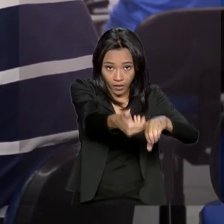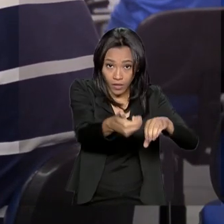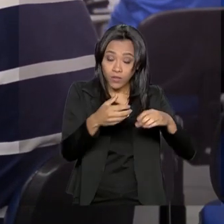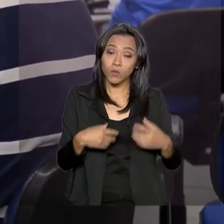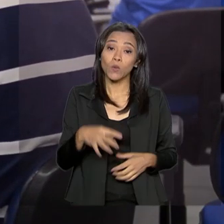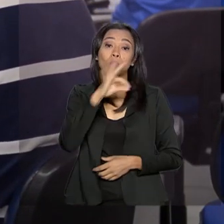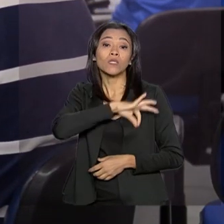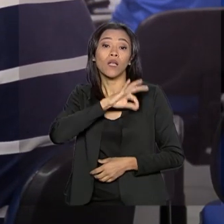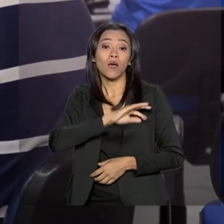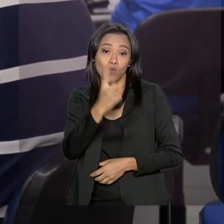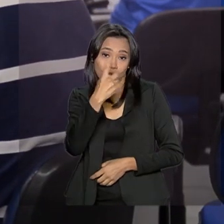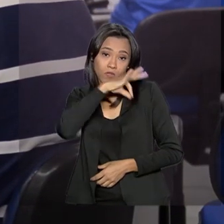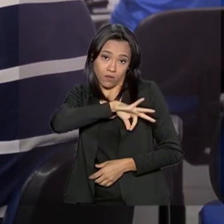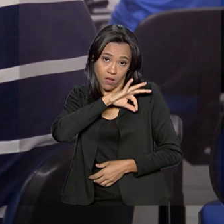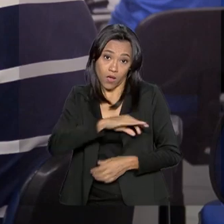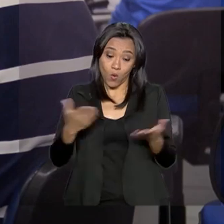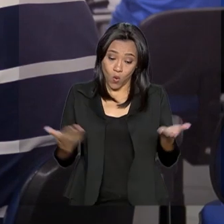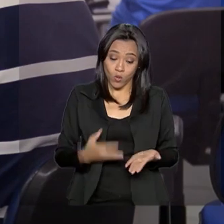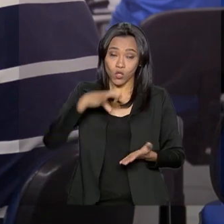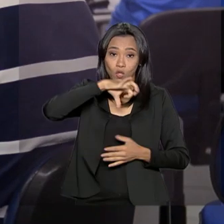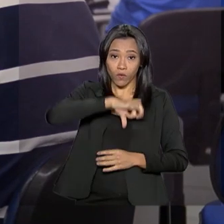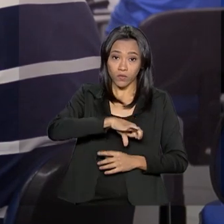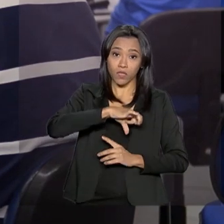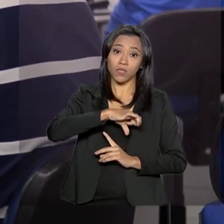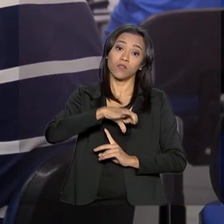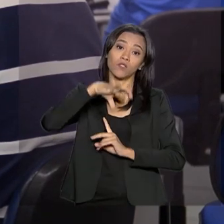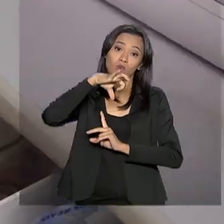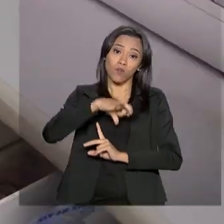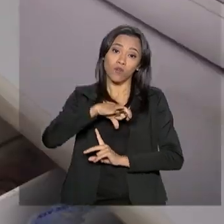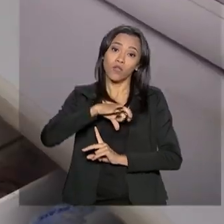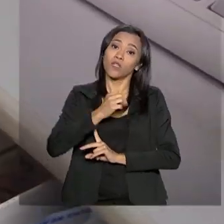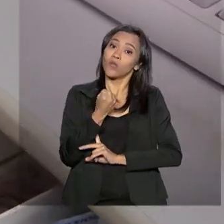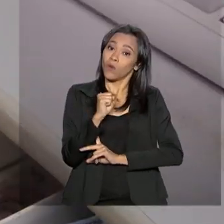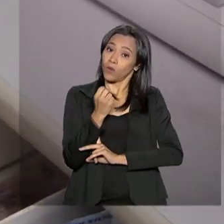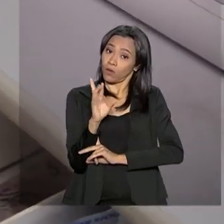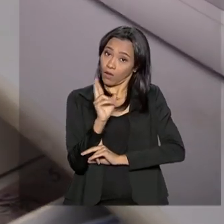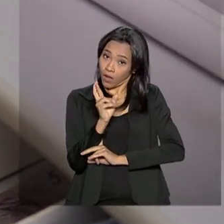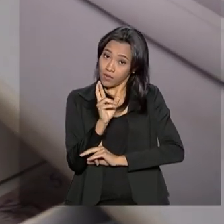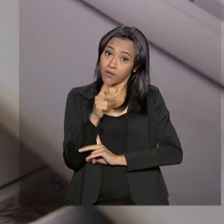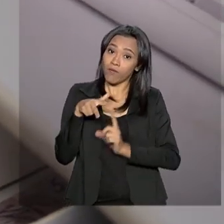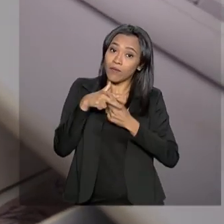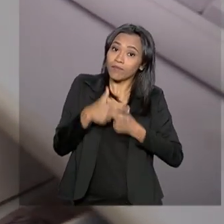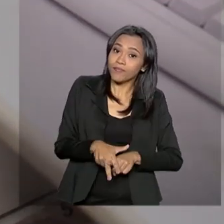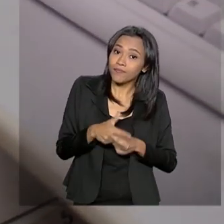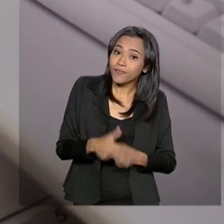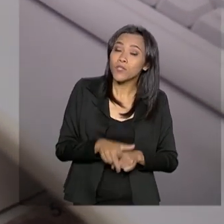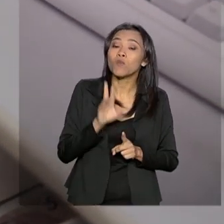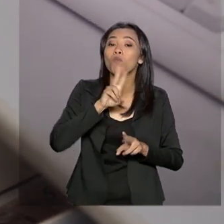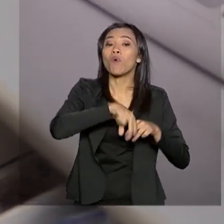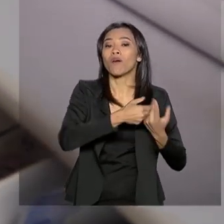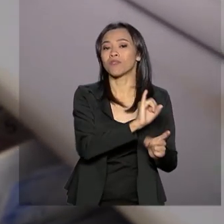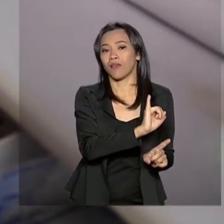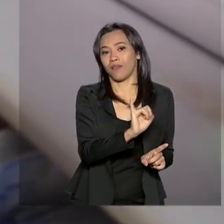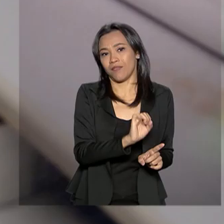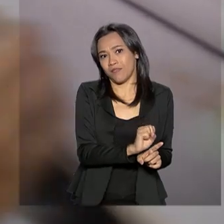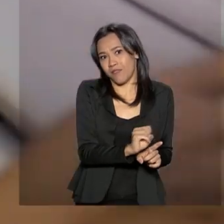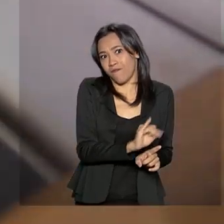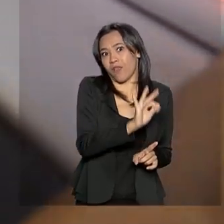o salário mínimo, hoje em R$ 998, passa a ser corrigido apenas pela inflação,